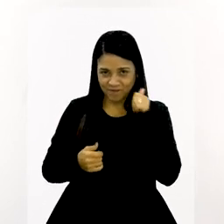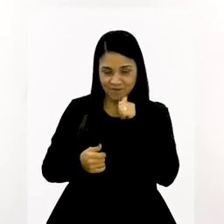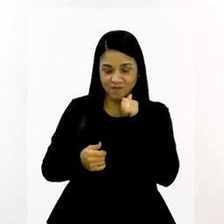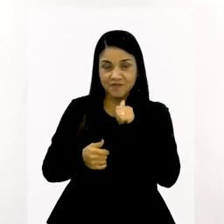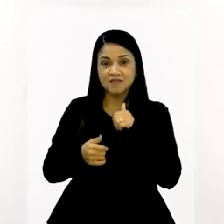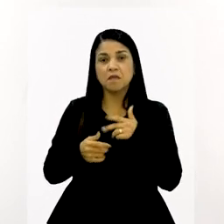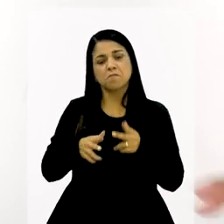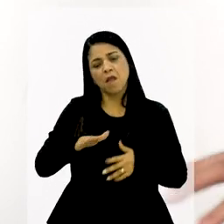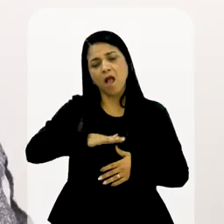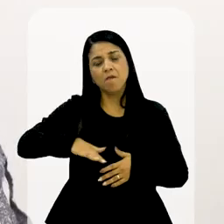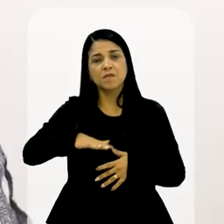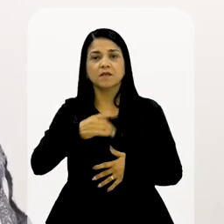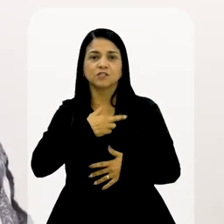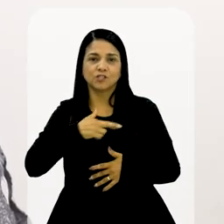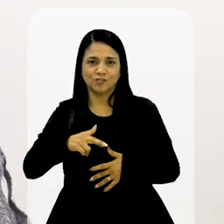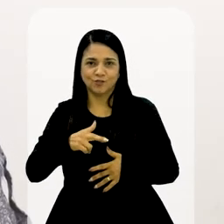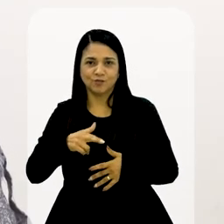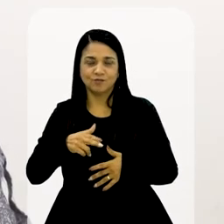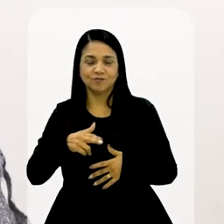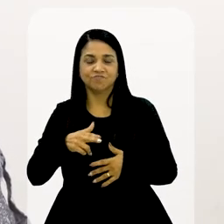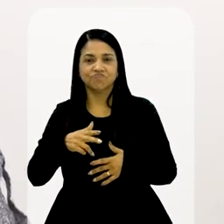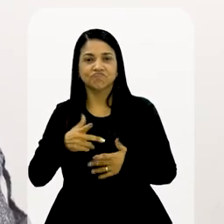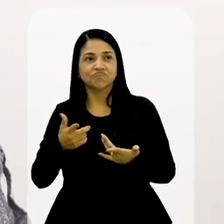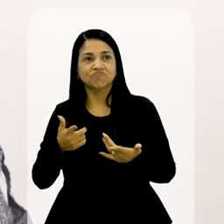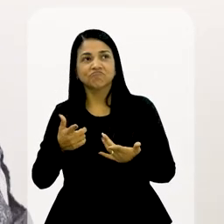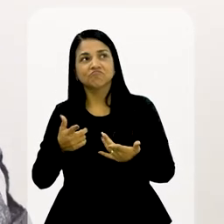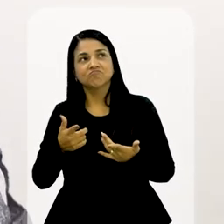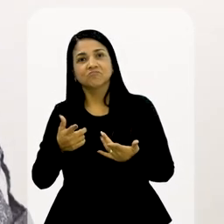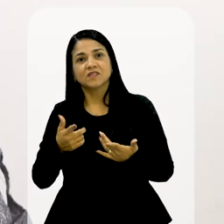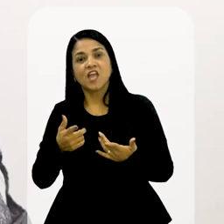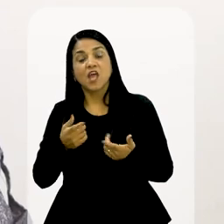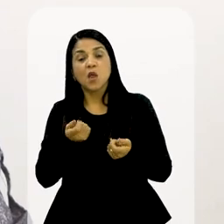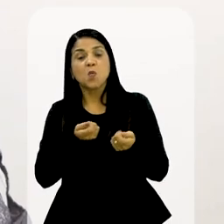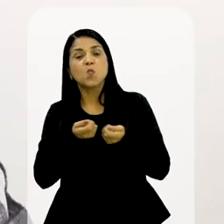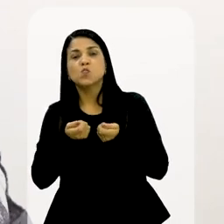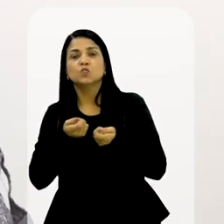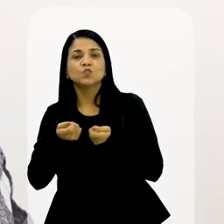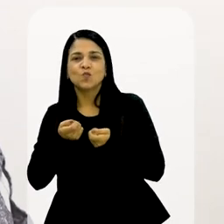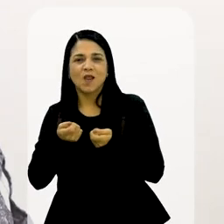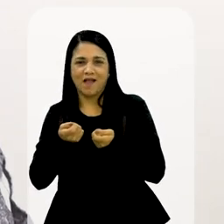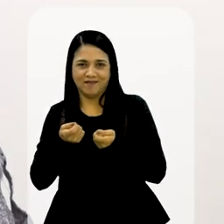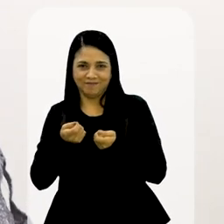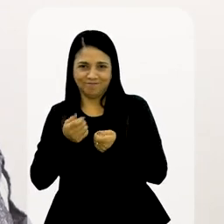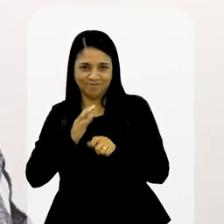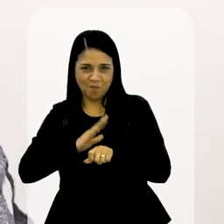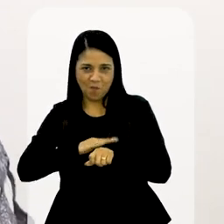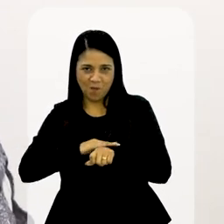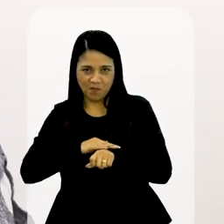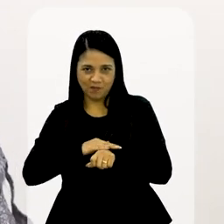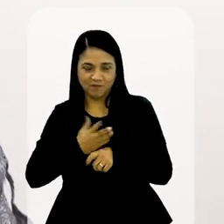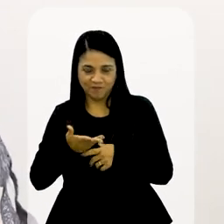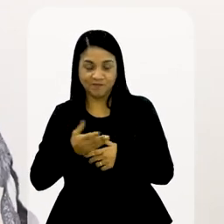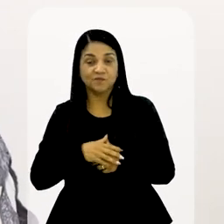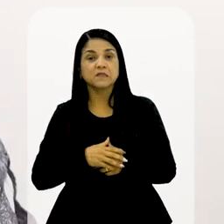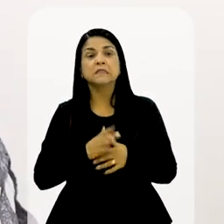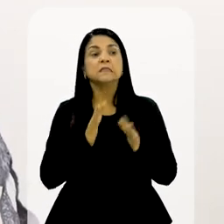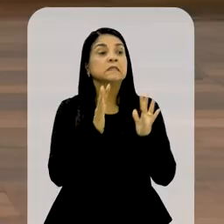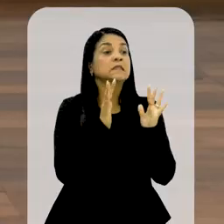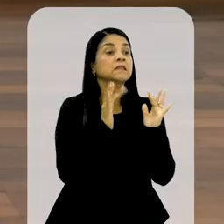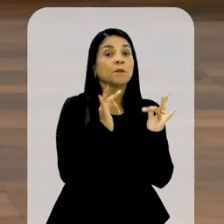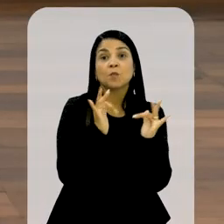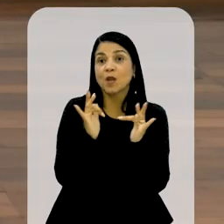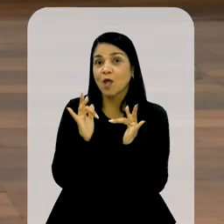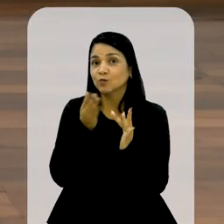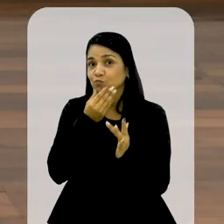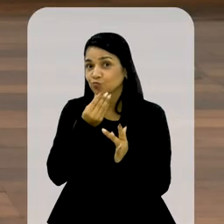aquelas pessoas que conviviam num ambiente religioso. Toda de cabeça era controlada. Certo. E